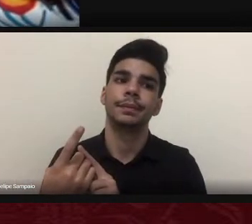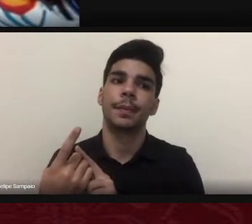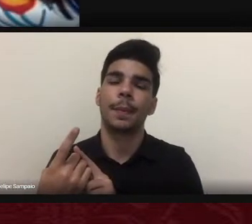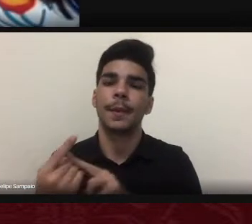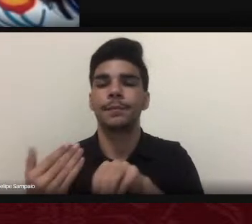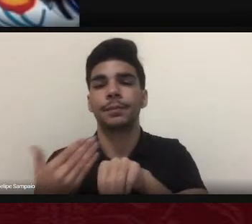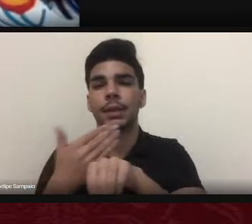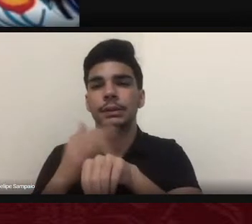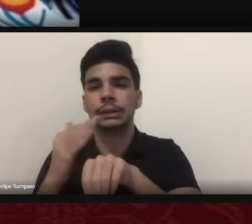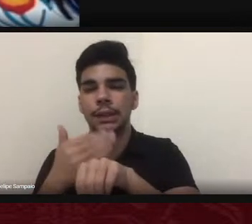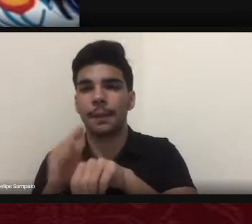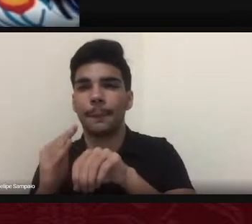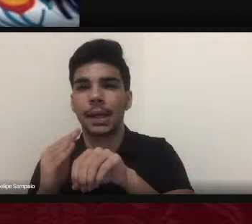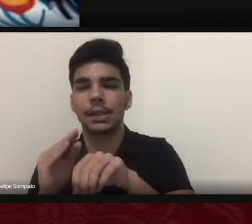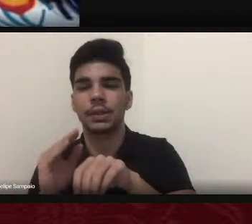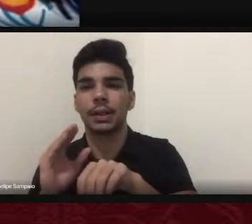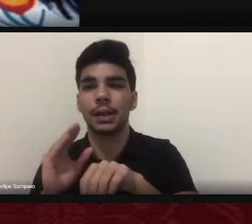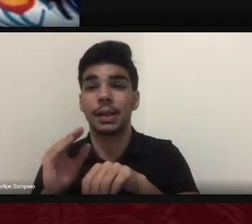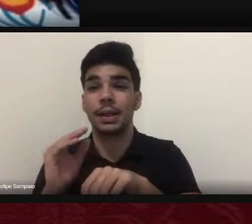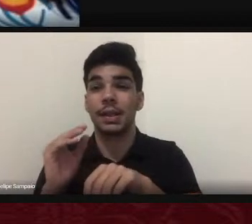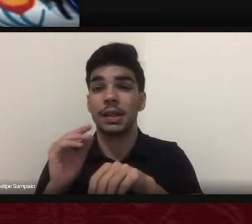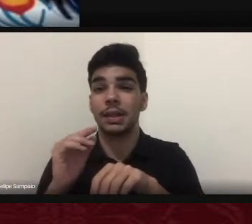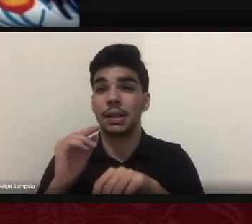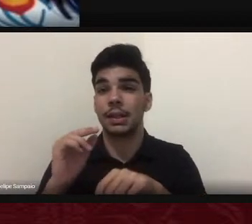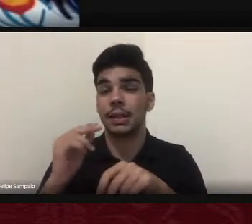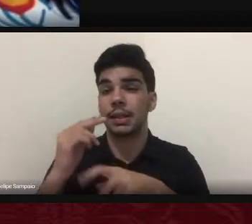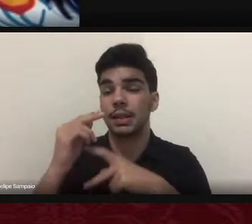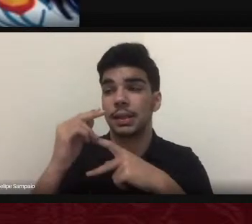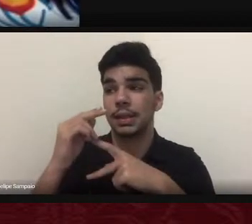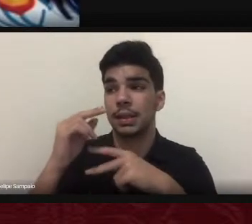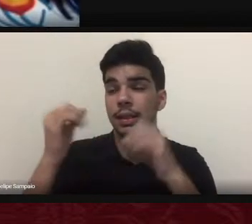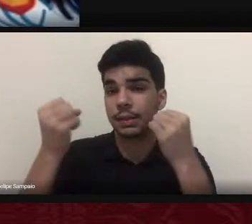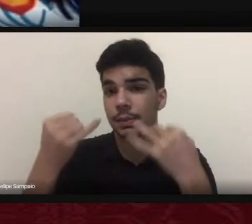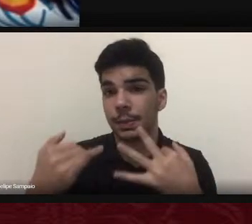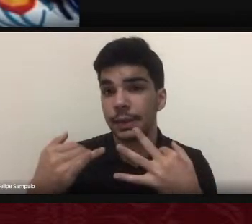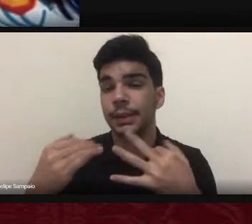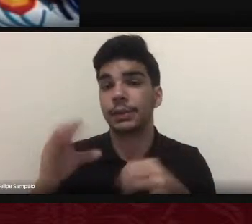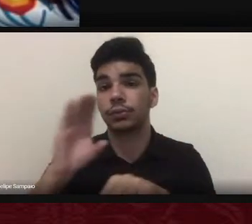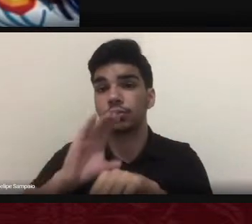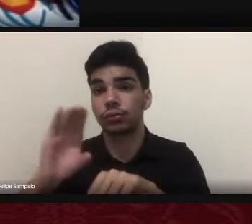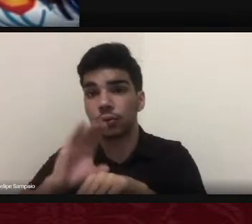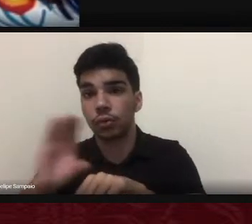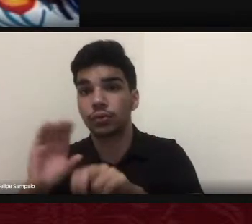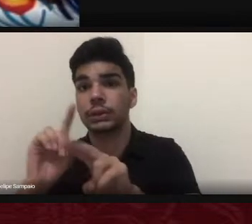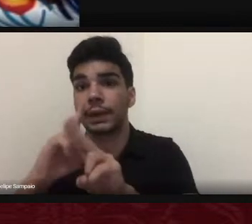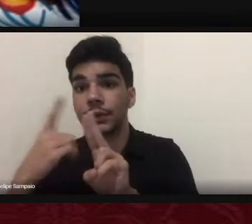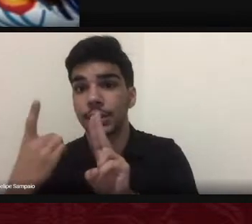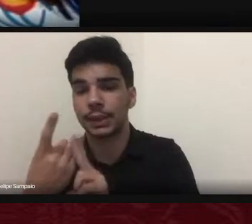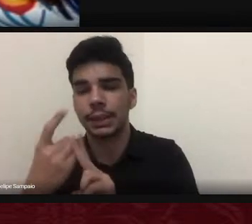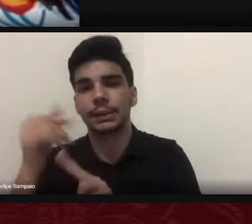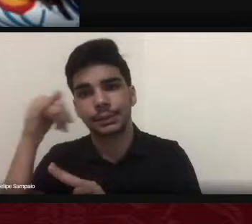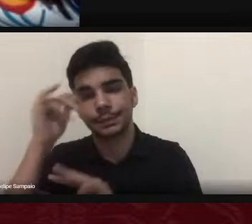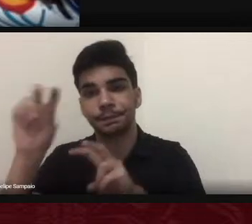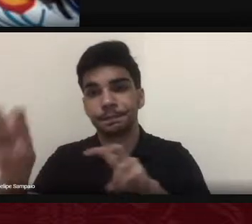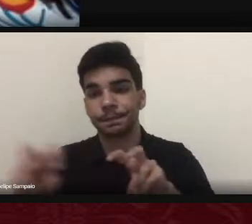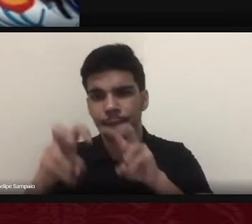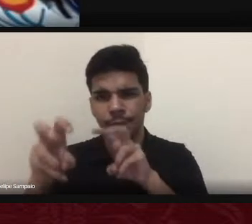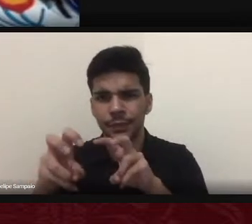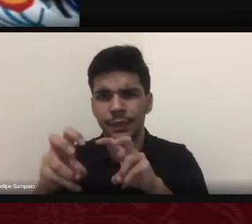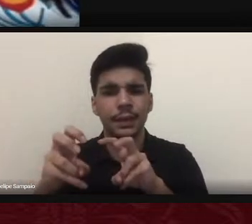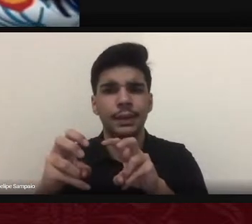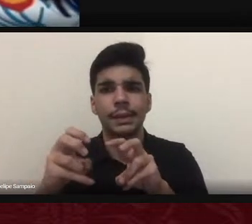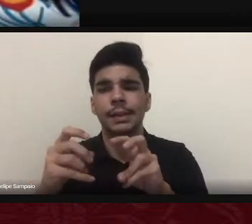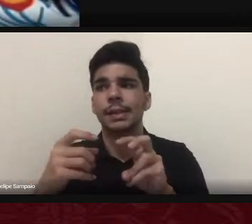história do curso de agronomia da UFGD segundo o autor a ideia de escrever essa história ocorreu durante as